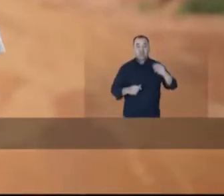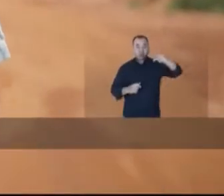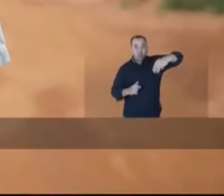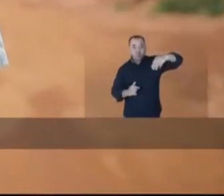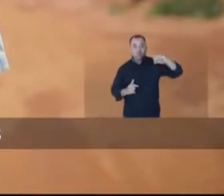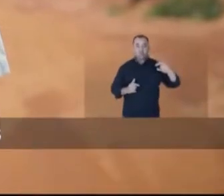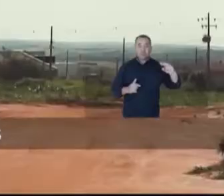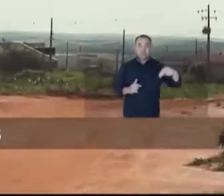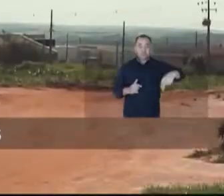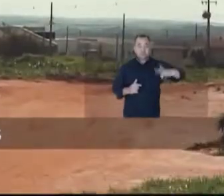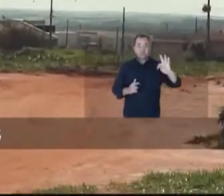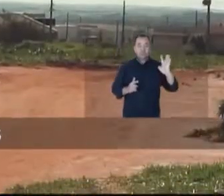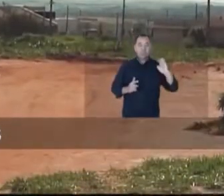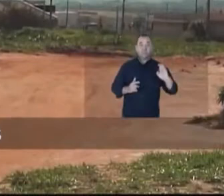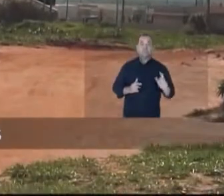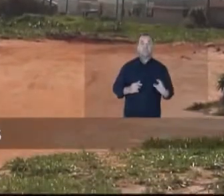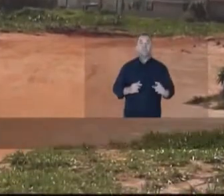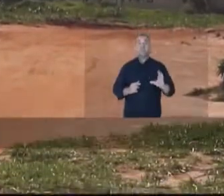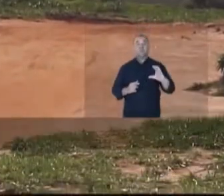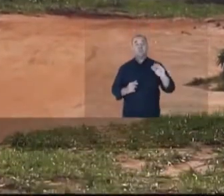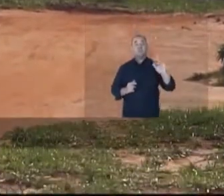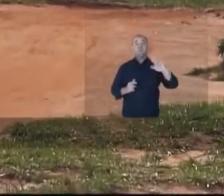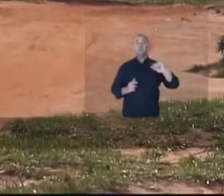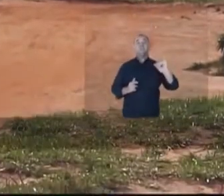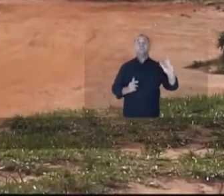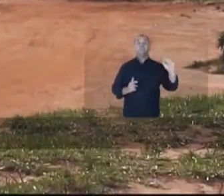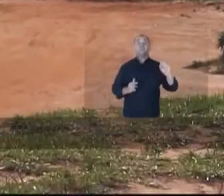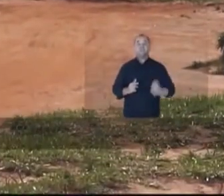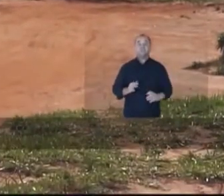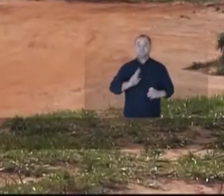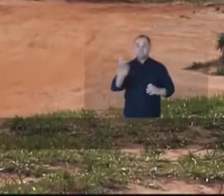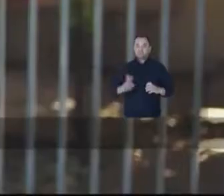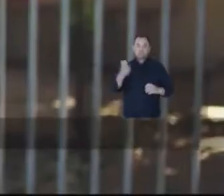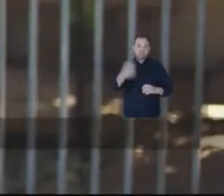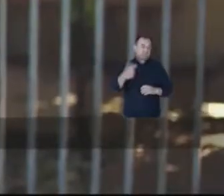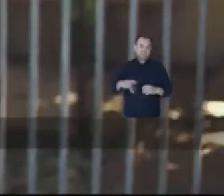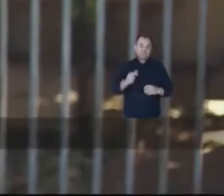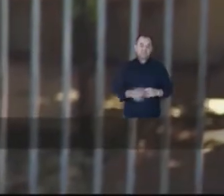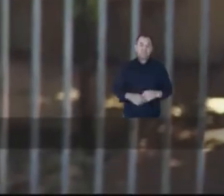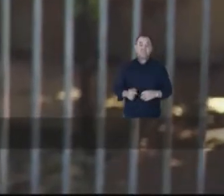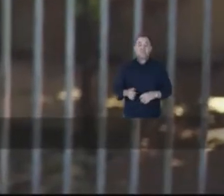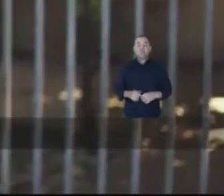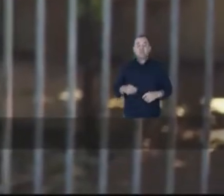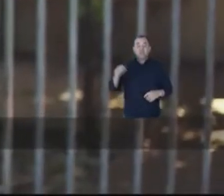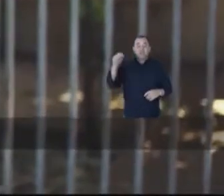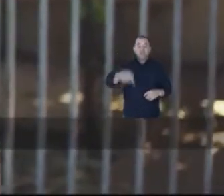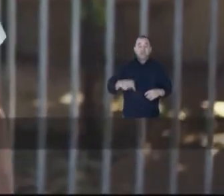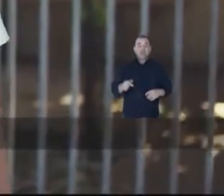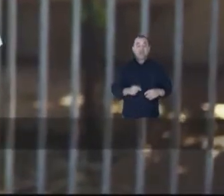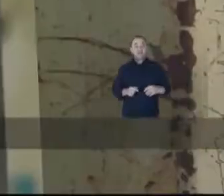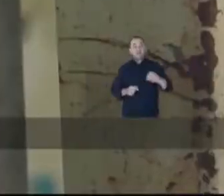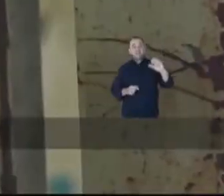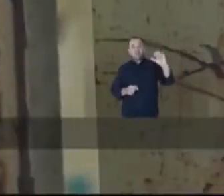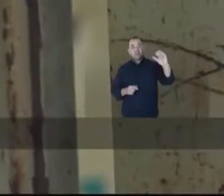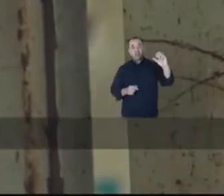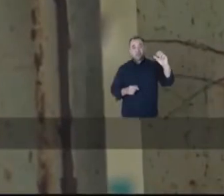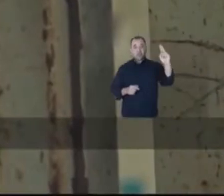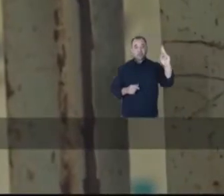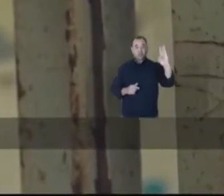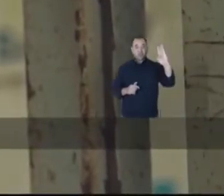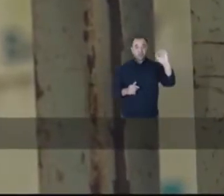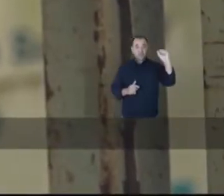Estamos aqui no Monte Cristo. Essa área tem 10 mil metros quadrados. É do município e não é usada para nada. E eu estou aqui no Jardim IP. A UBS aqui está fechada.